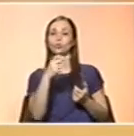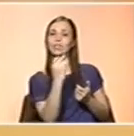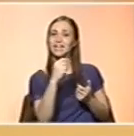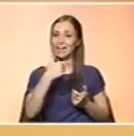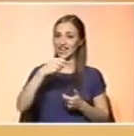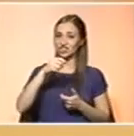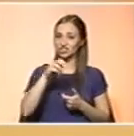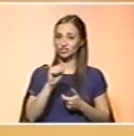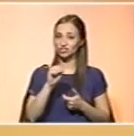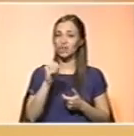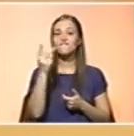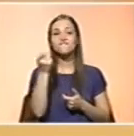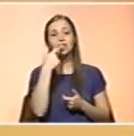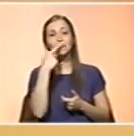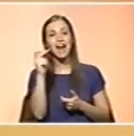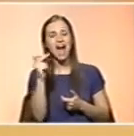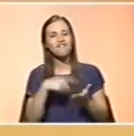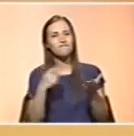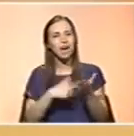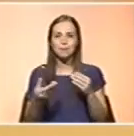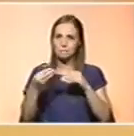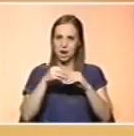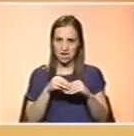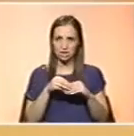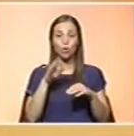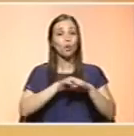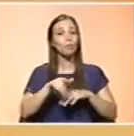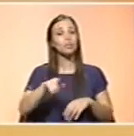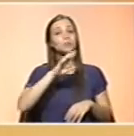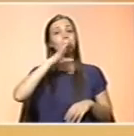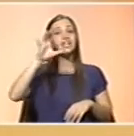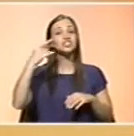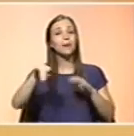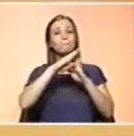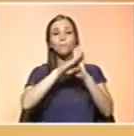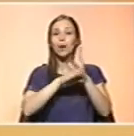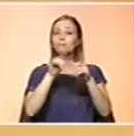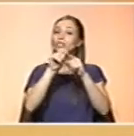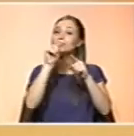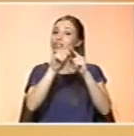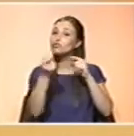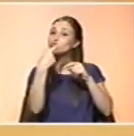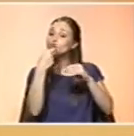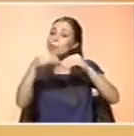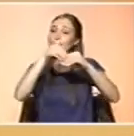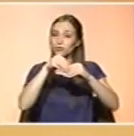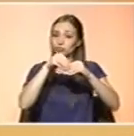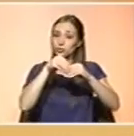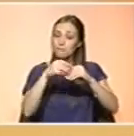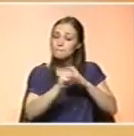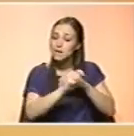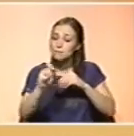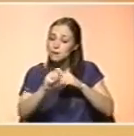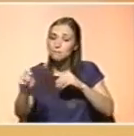uma das que mais sofre. E é por isso que estes países têm programas específicos de suplementação, de X em X meses, fazem